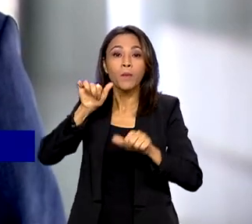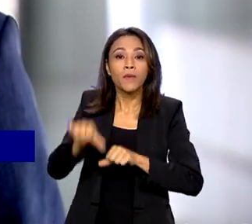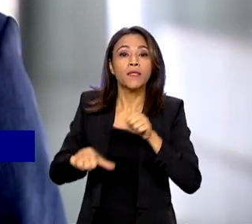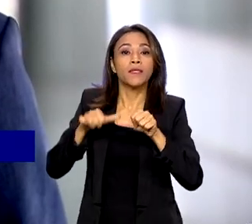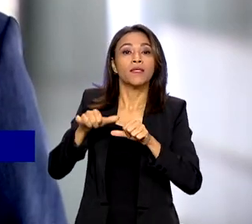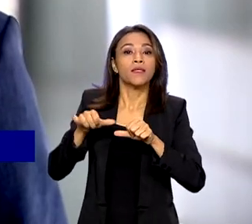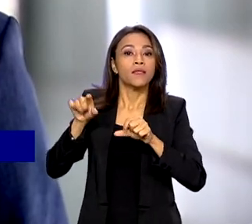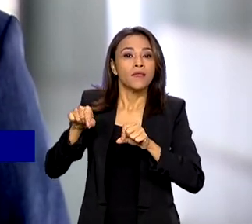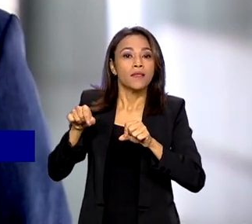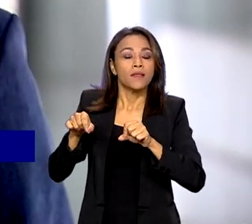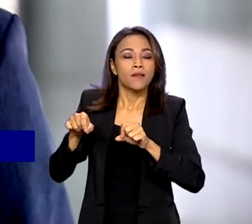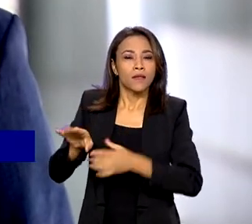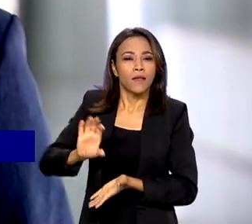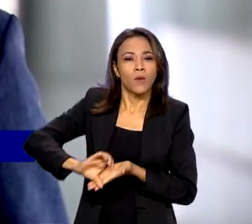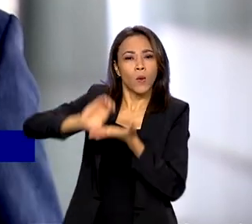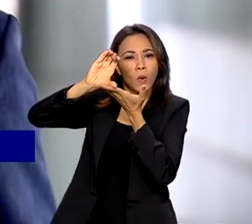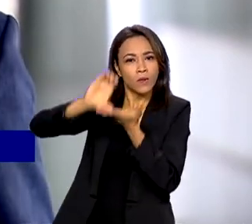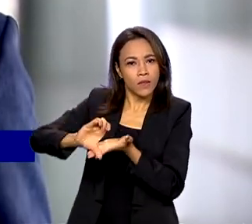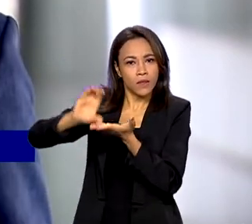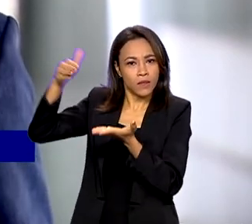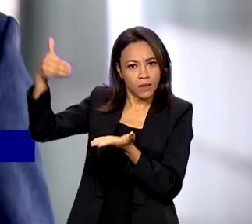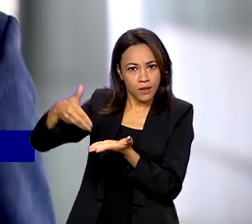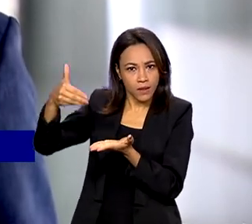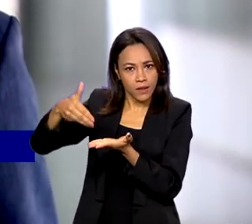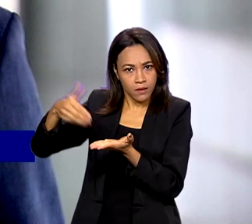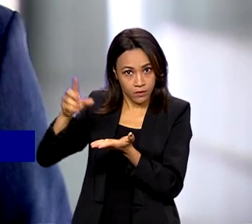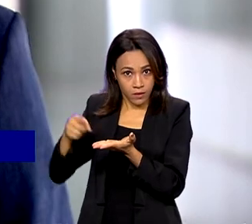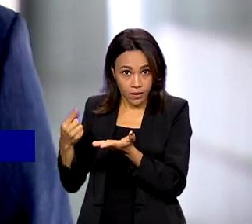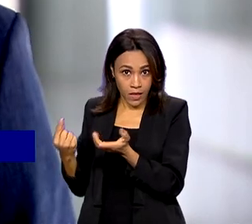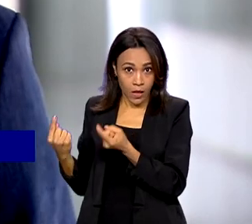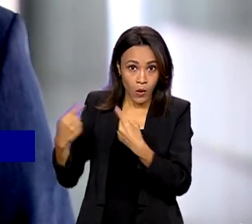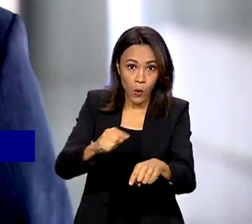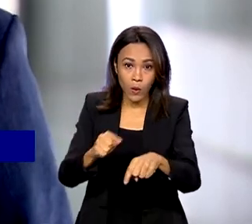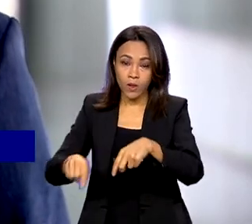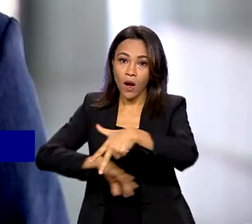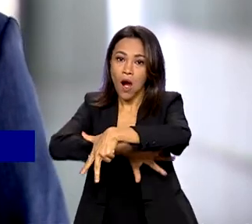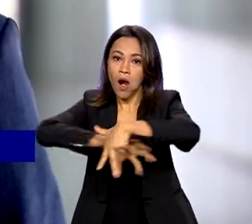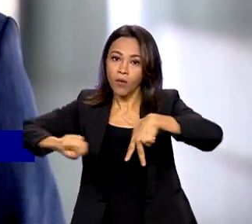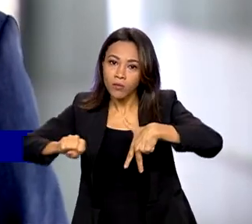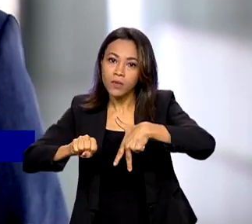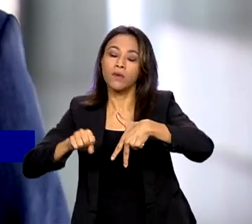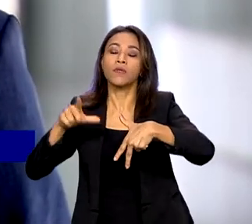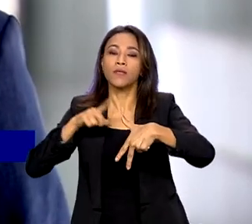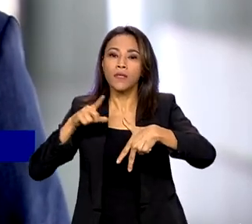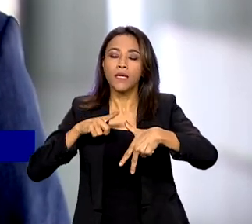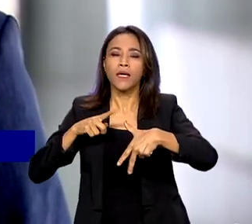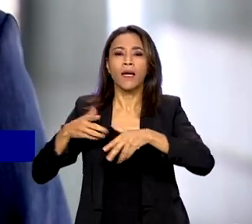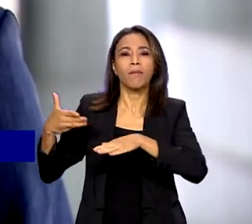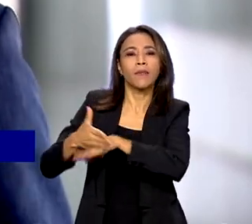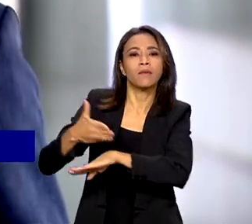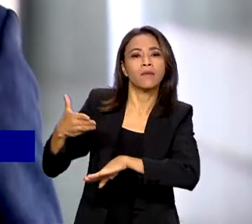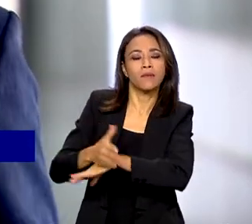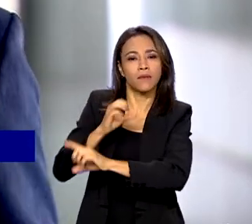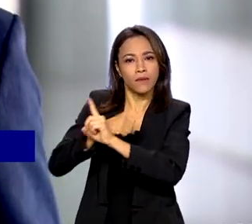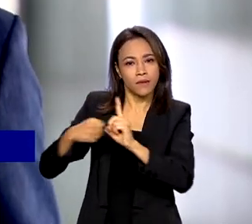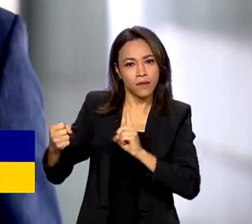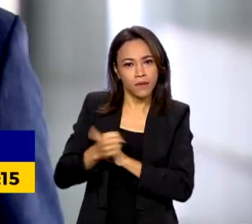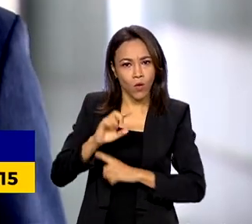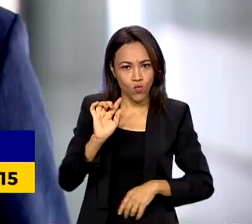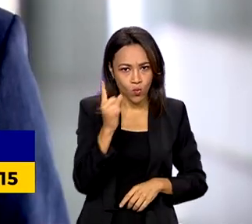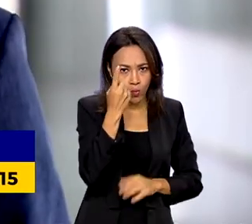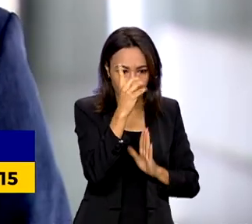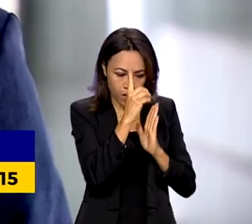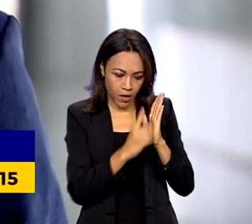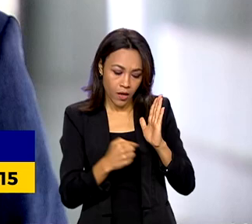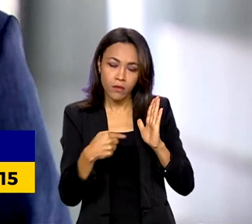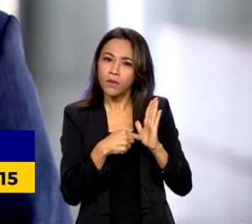Transparência, Integridade e Combate à Corrupção, que passa a contar com ampla participação social. Um dos decretos